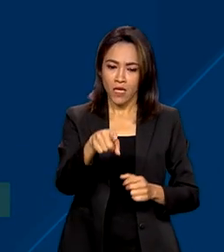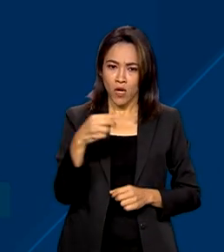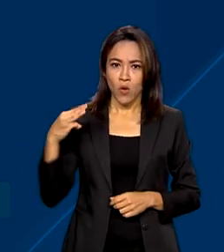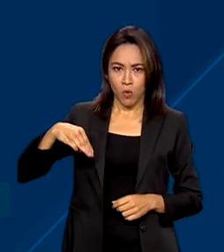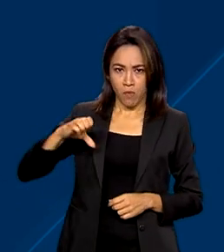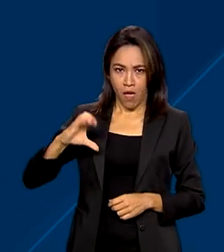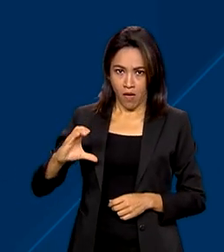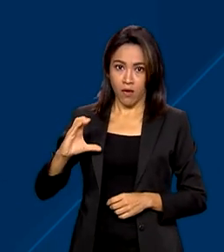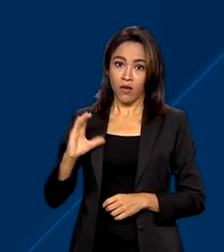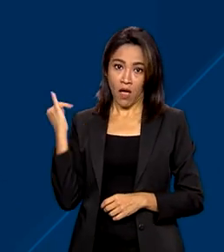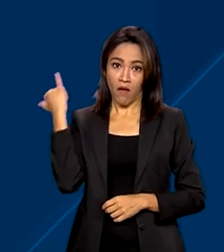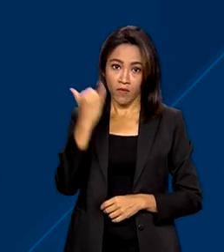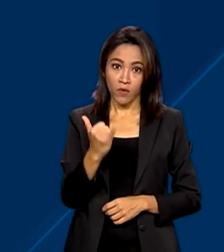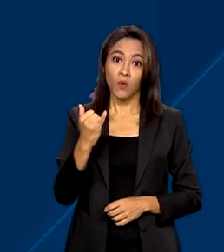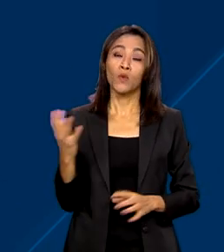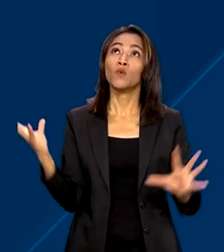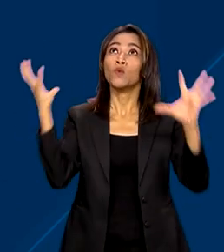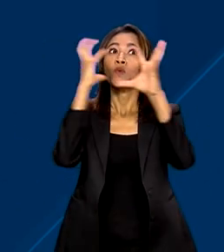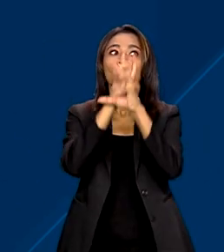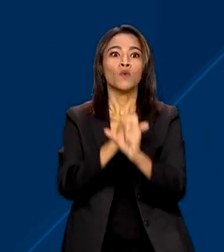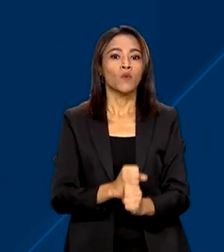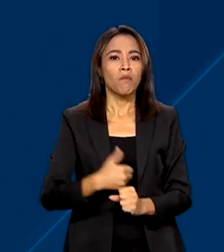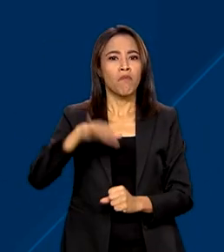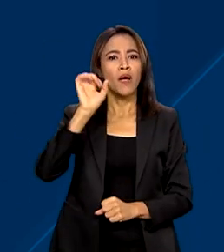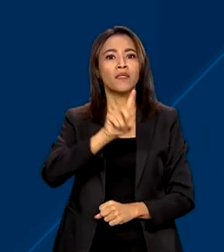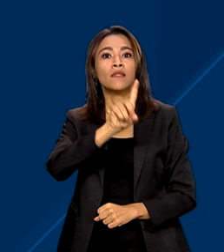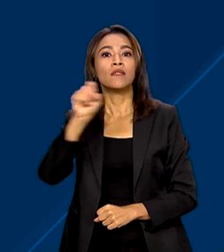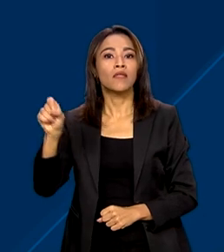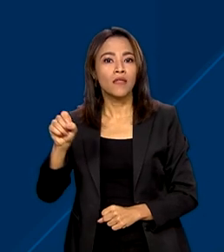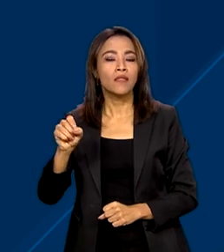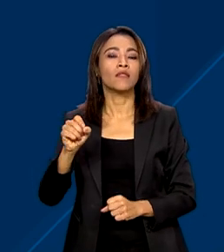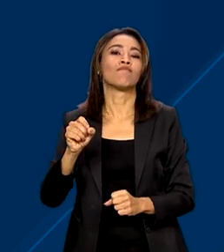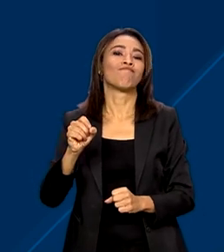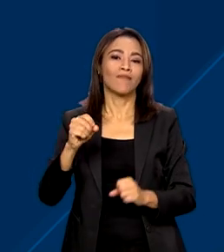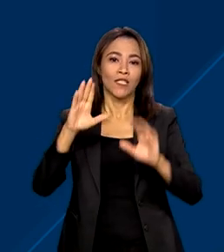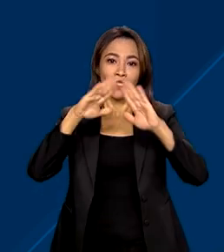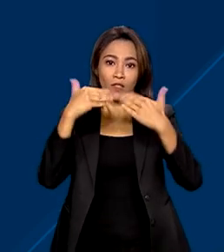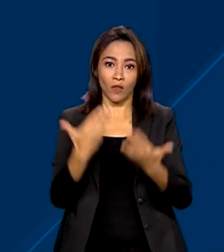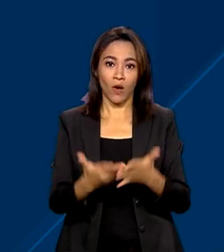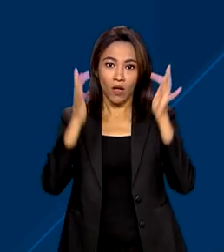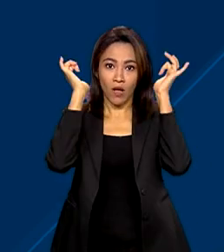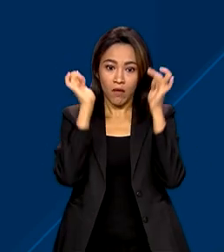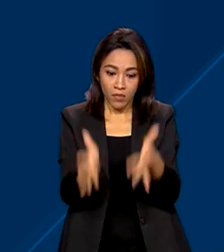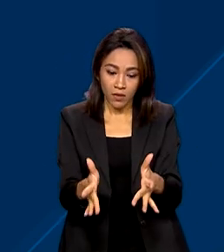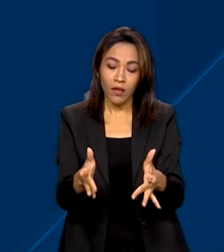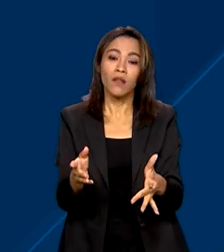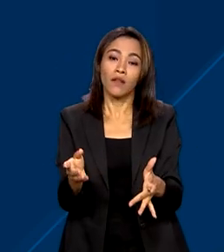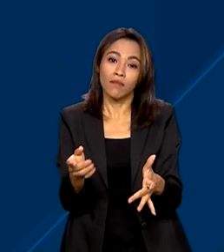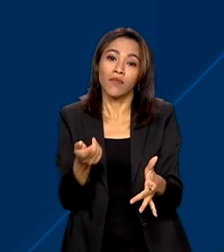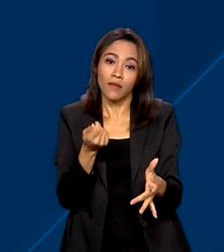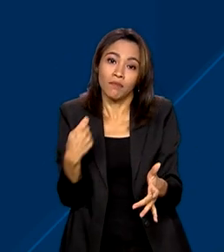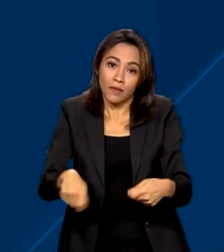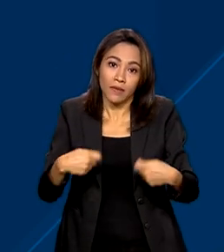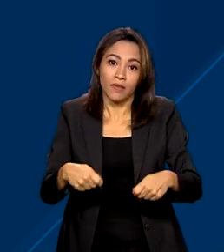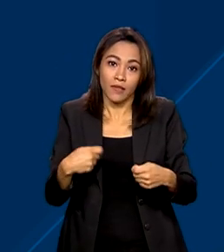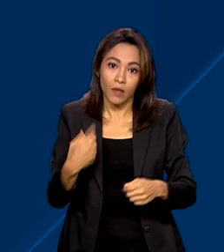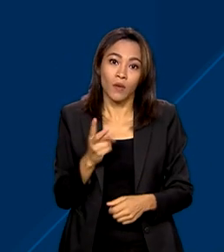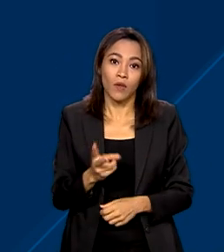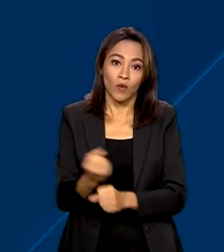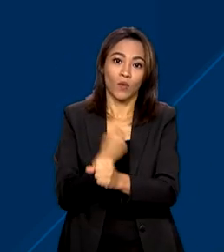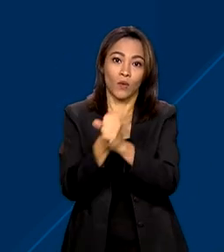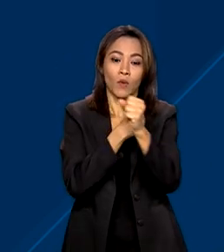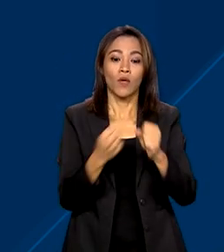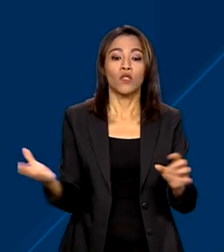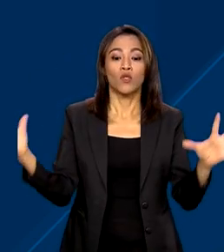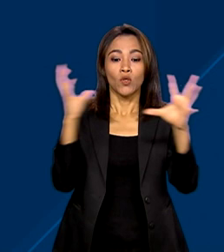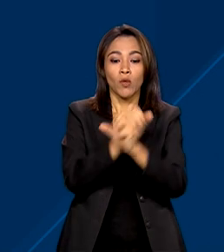mais o Distrito Federal, tem menos de 100 obras de escolas públicas para serem concluídas. E num total de 12